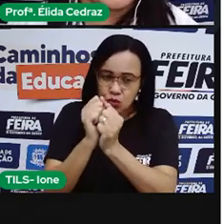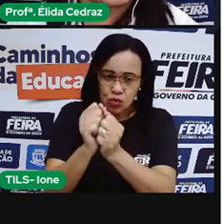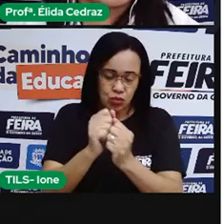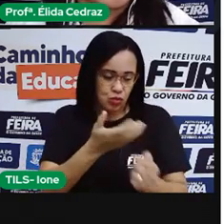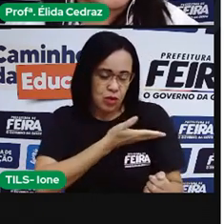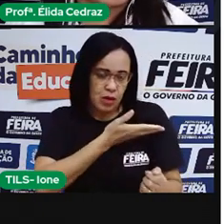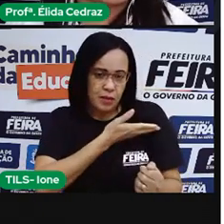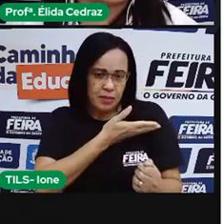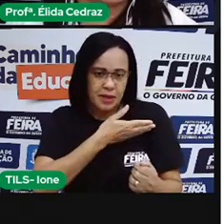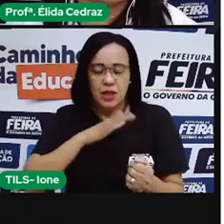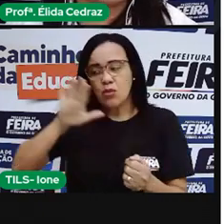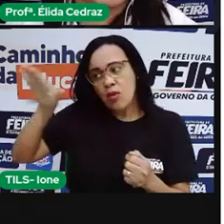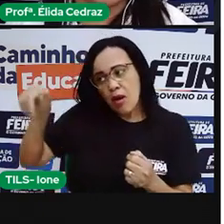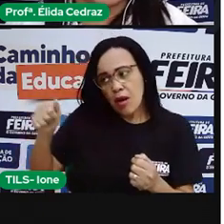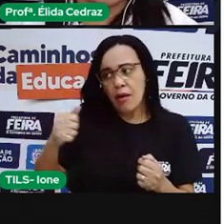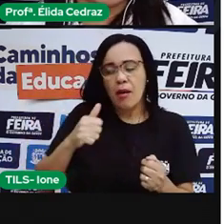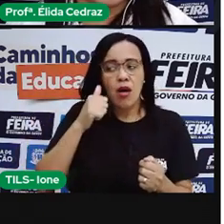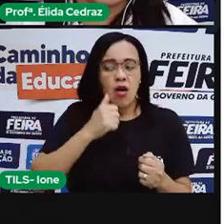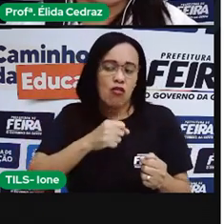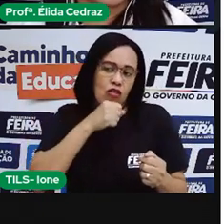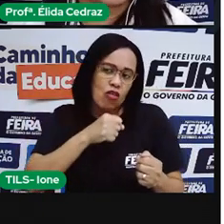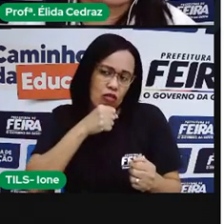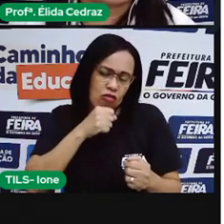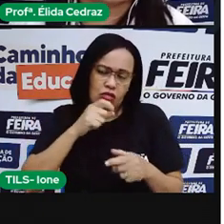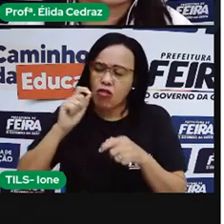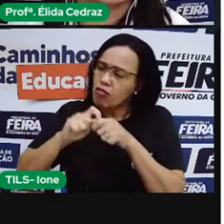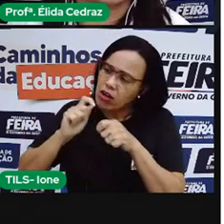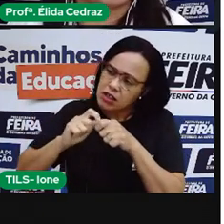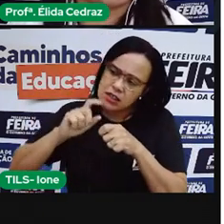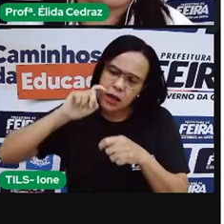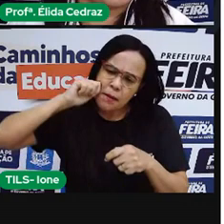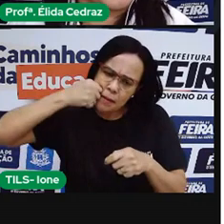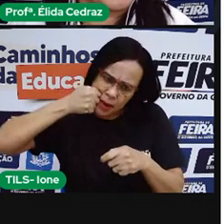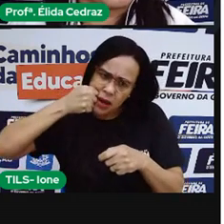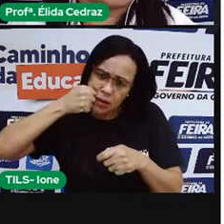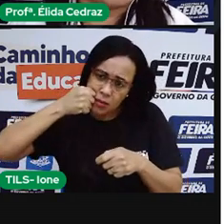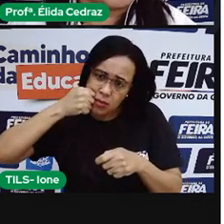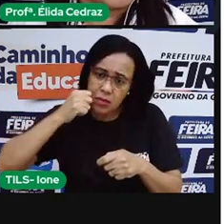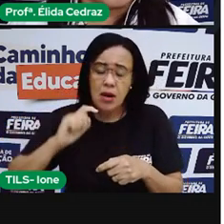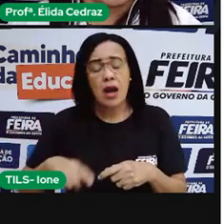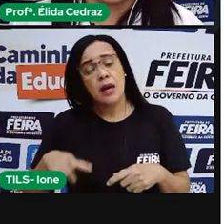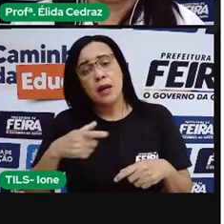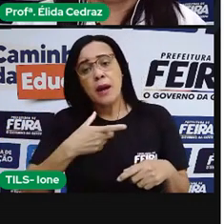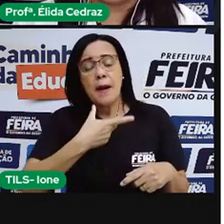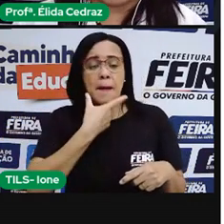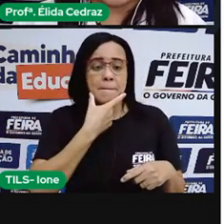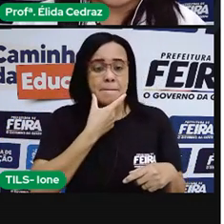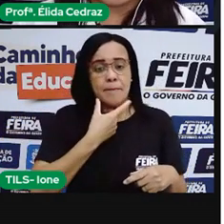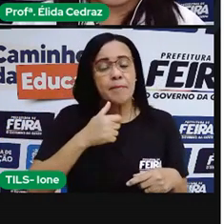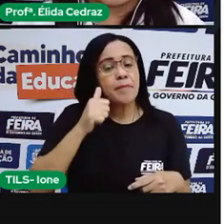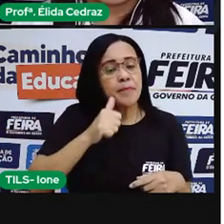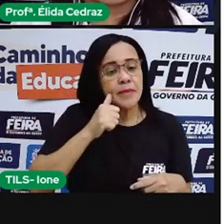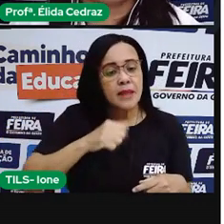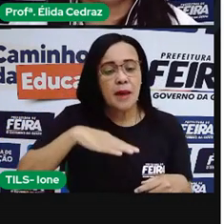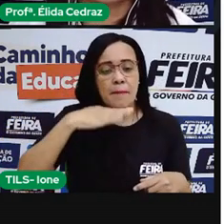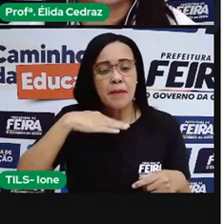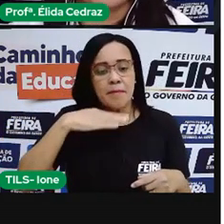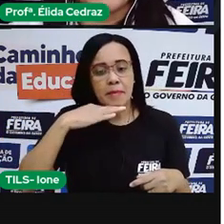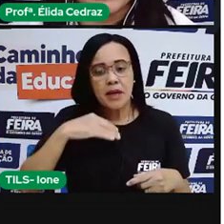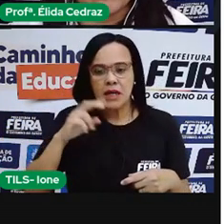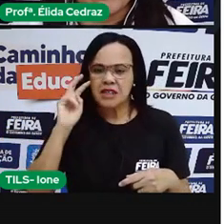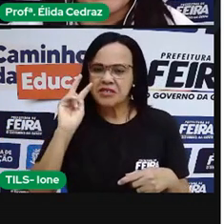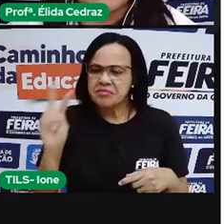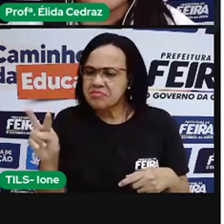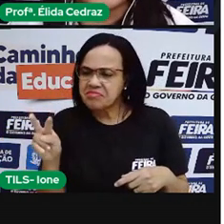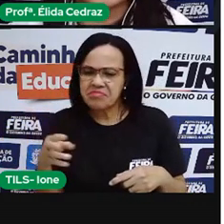As mães sentiram falta do milho e começaram a procurar. Os meninos, depois que